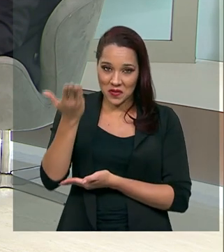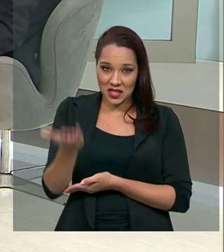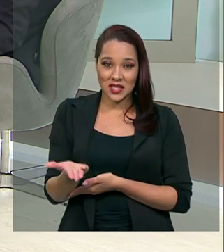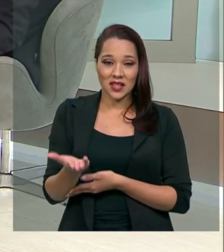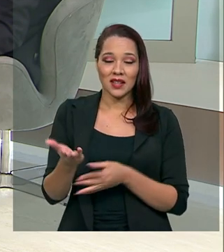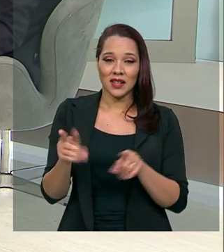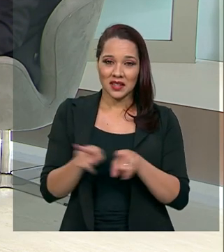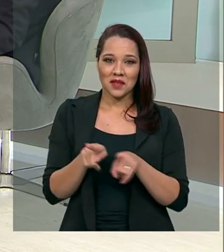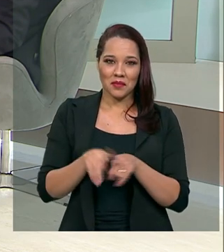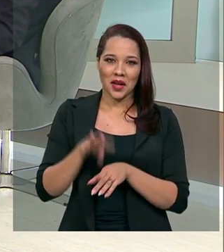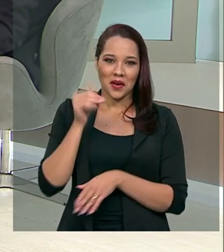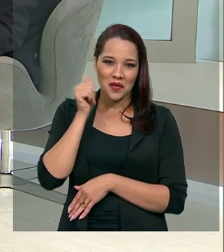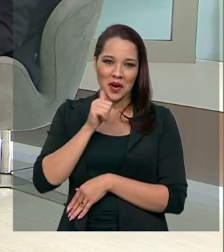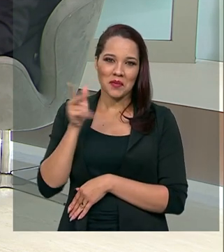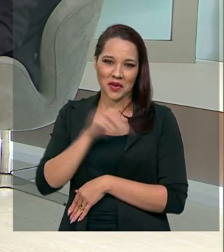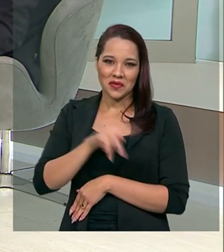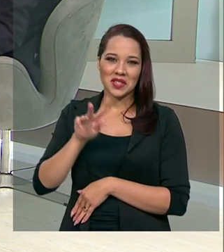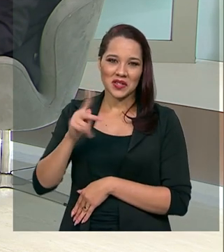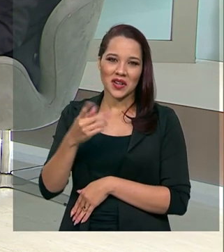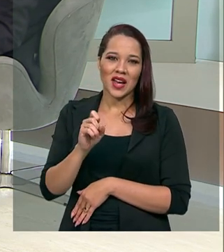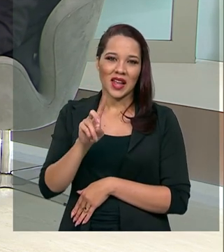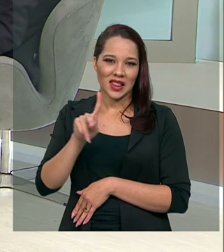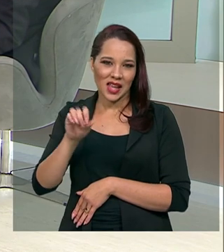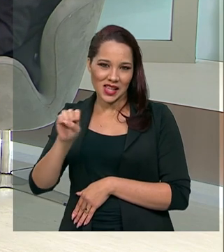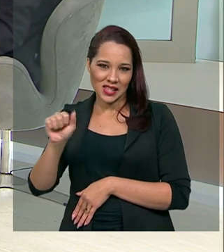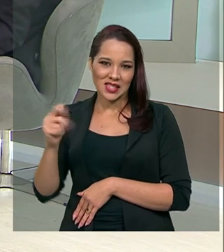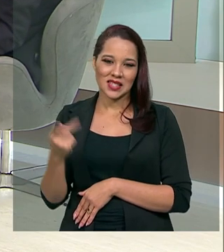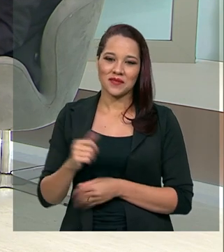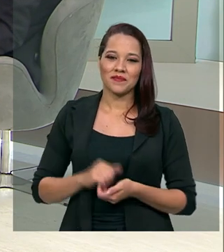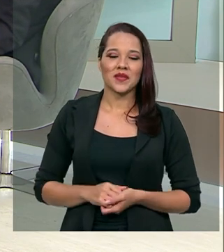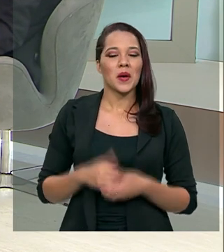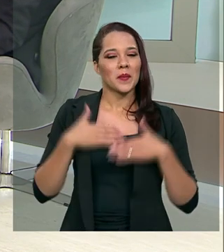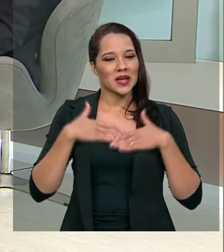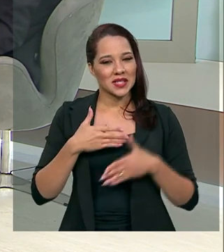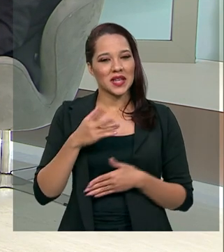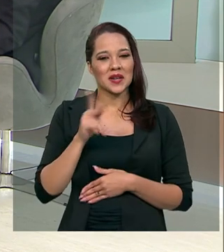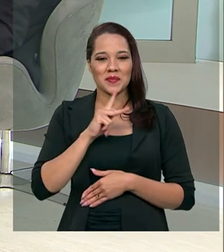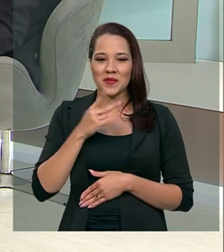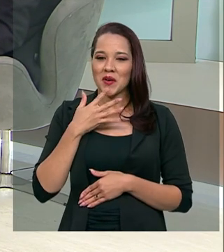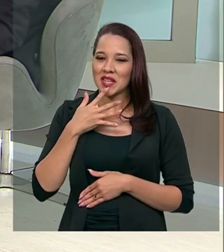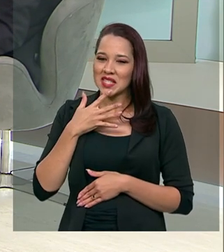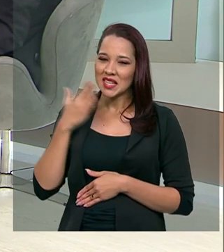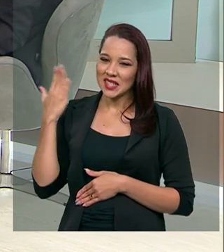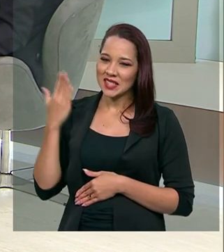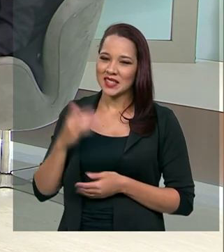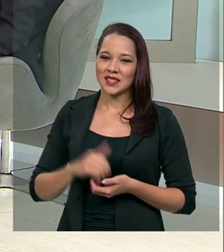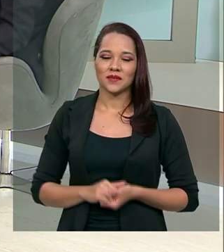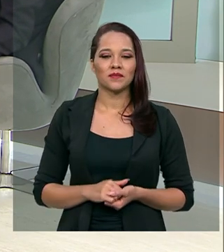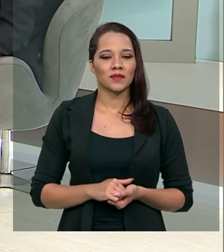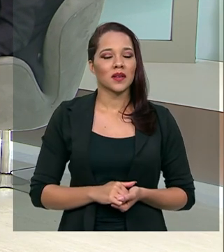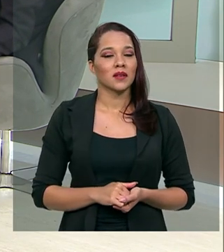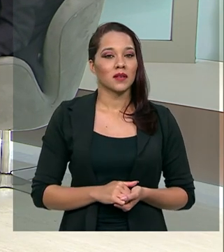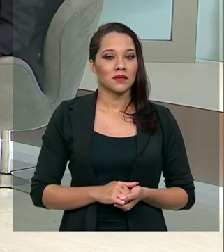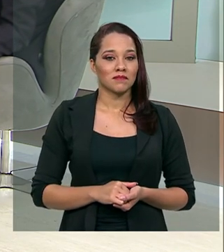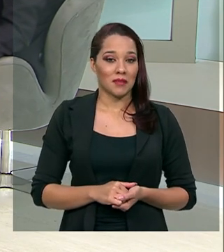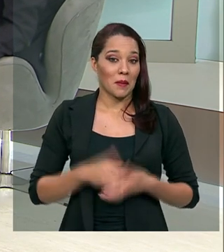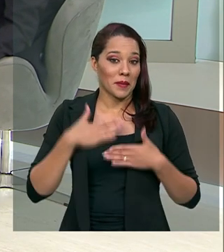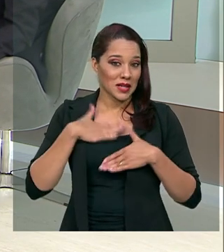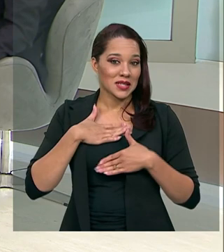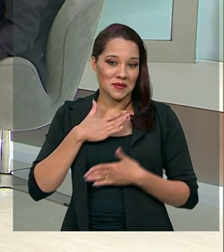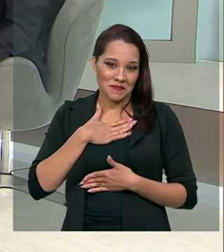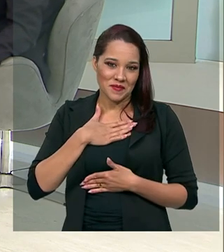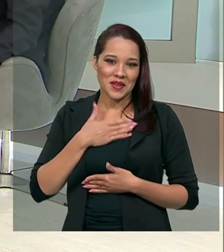e com a professora Rabassa. Muito prazer em conhecê-la, professora. Prazer, é todo meu.